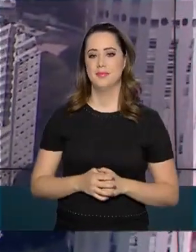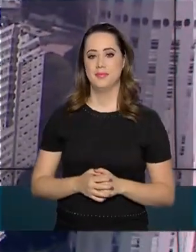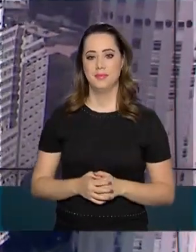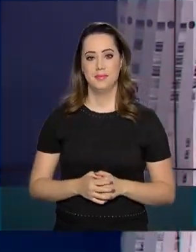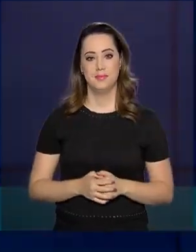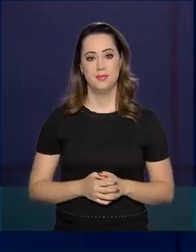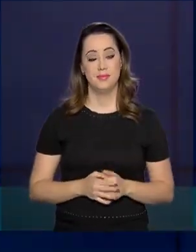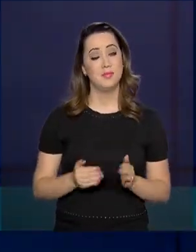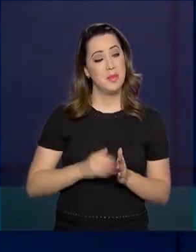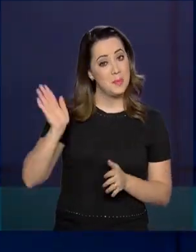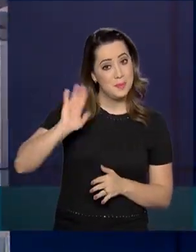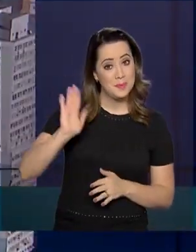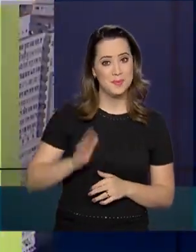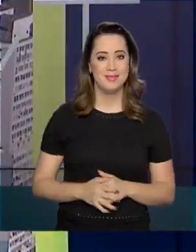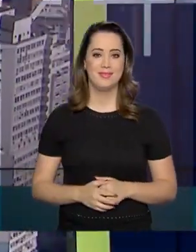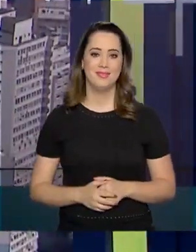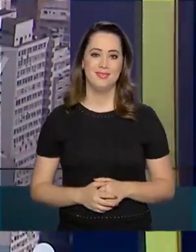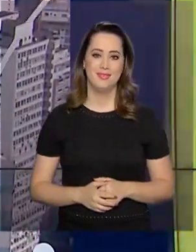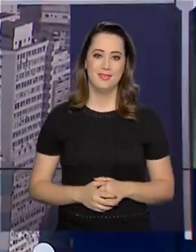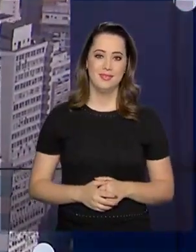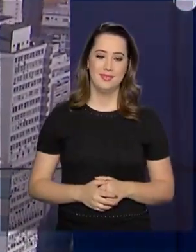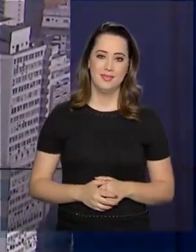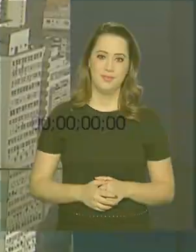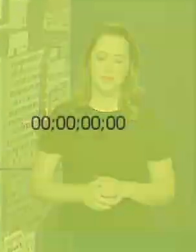redes sociais. Até a próxima edição.